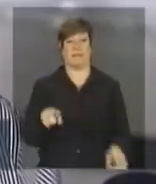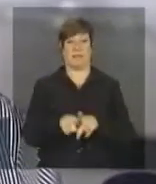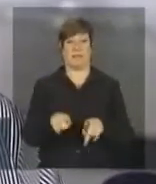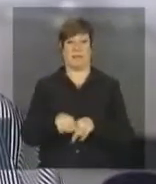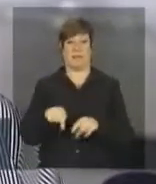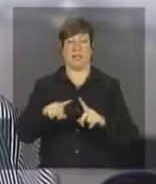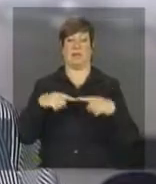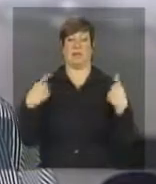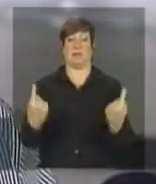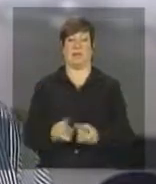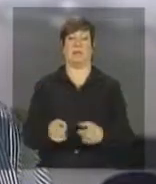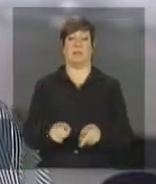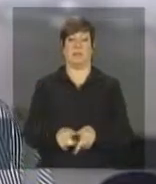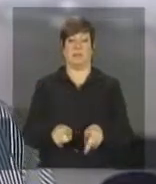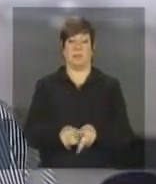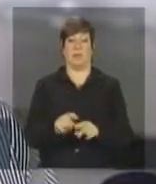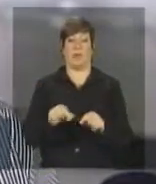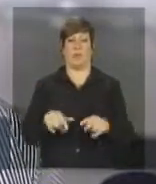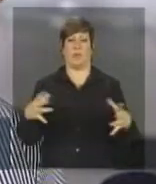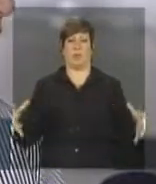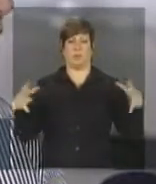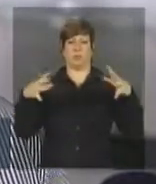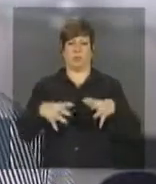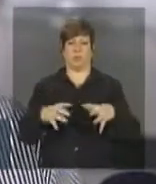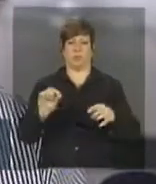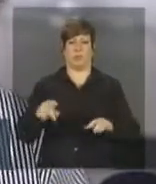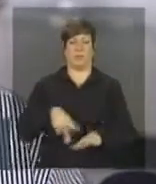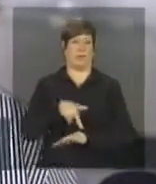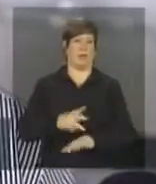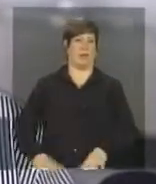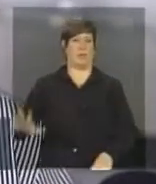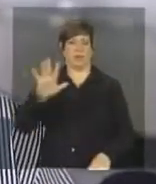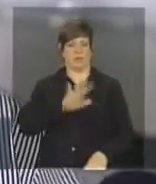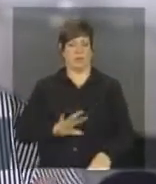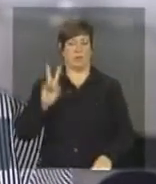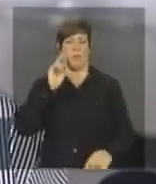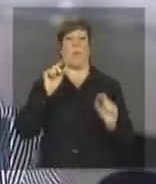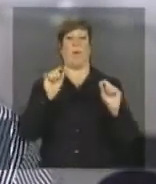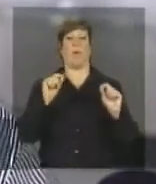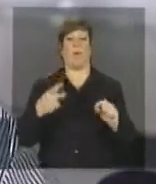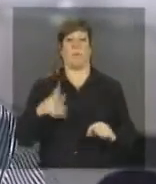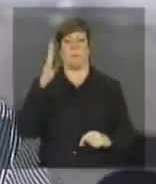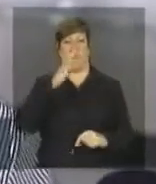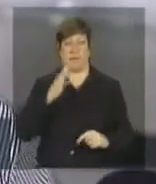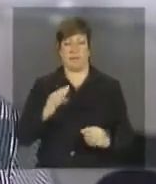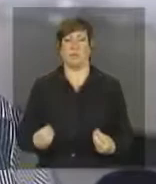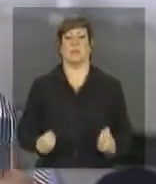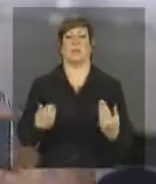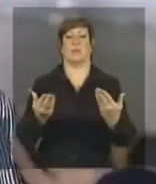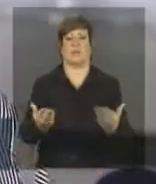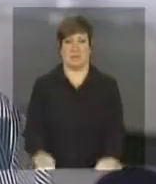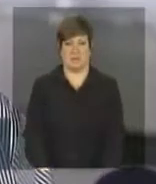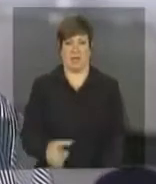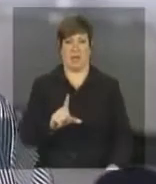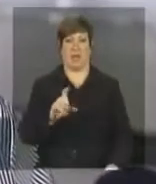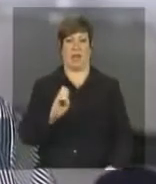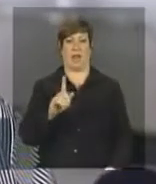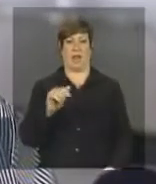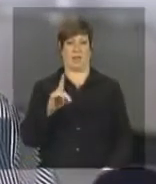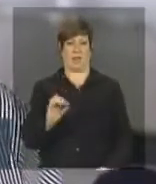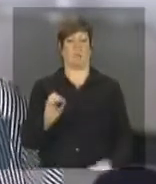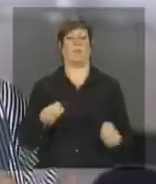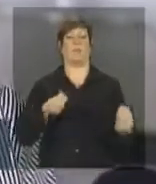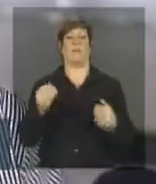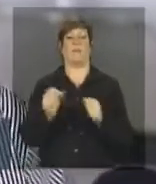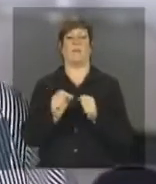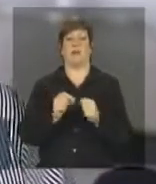reunião é também essa mobilização nacional sobre o legado da conferência para o Brasil como é que nos engajamos, como é que nós nos debatemos e como